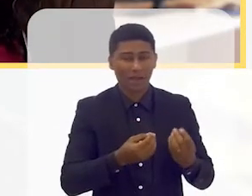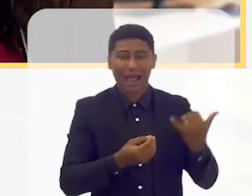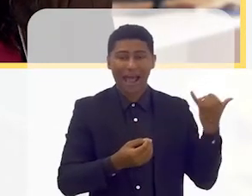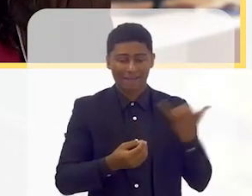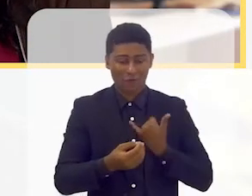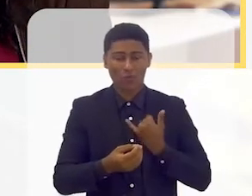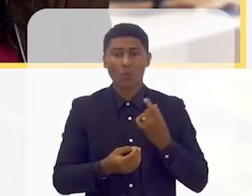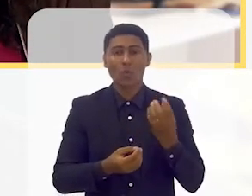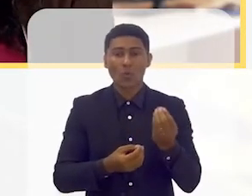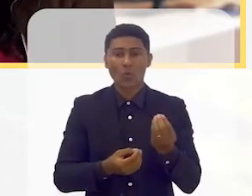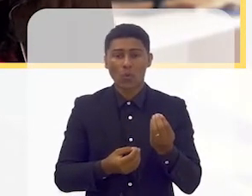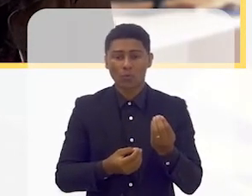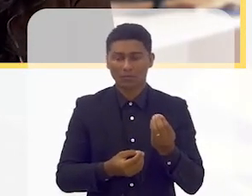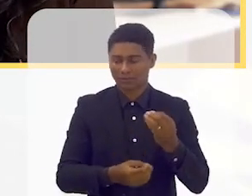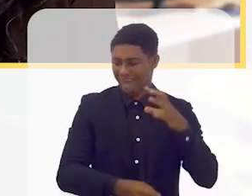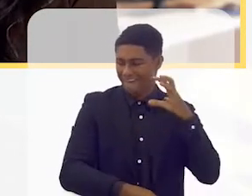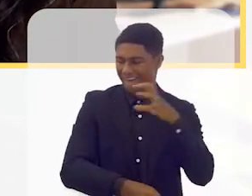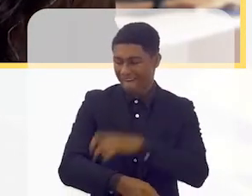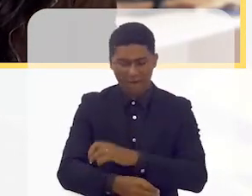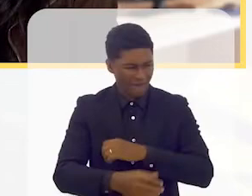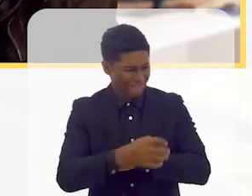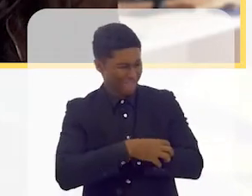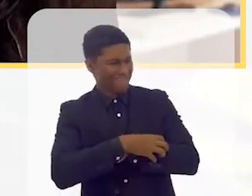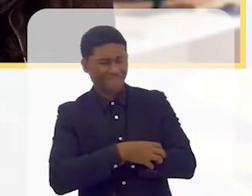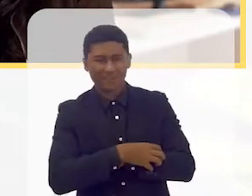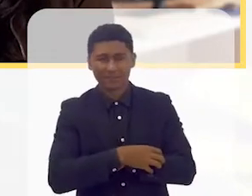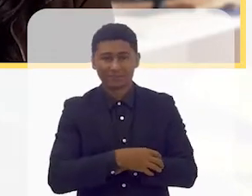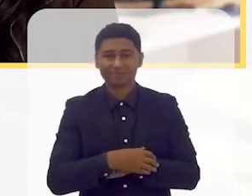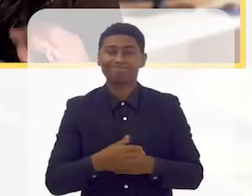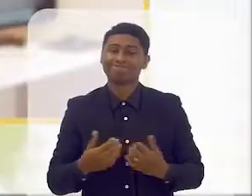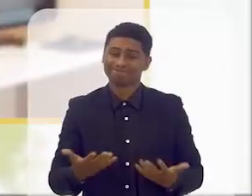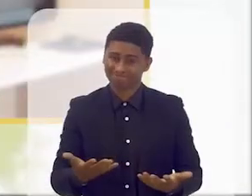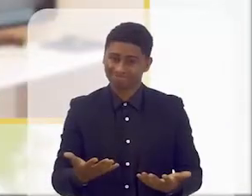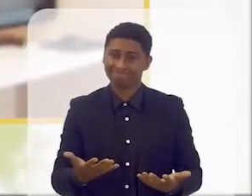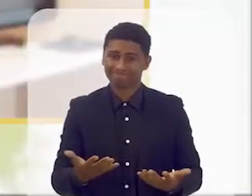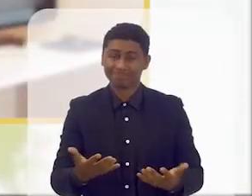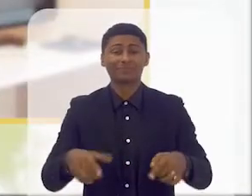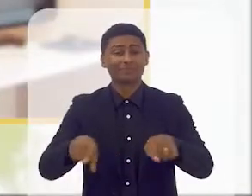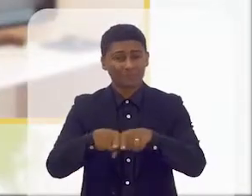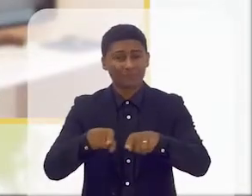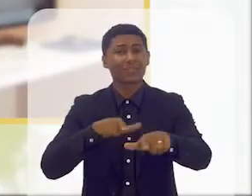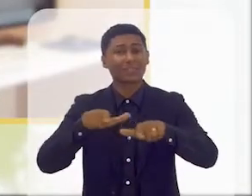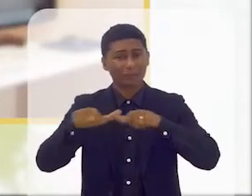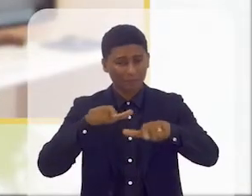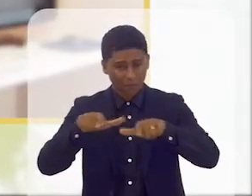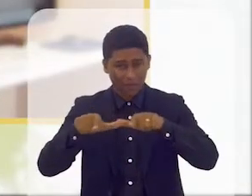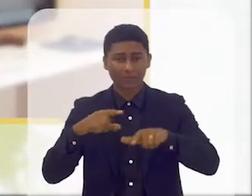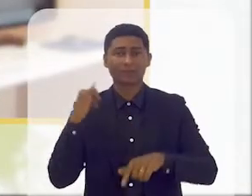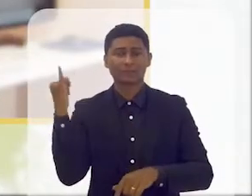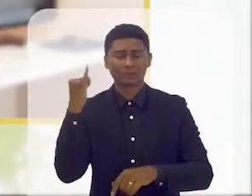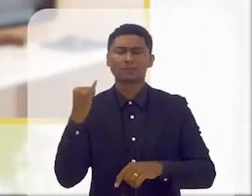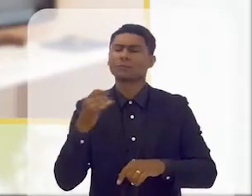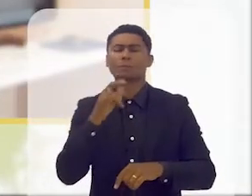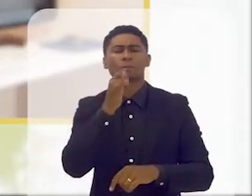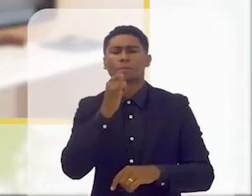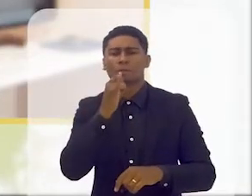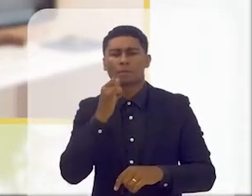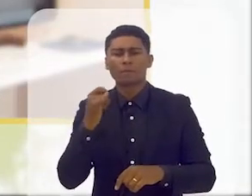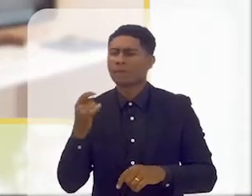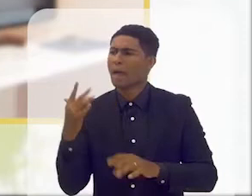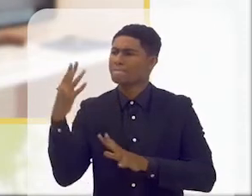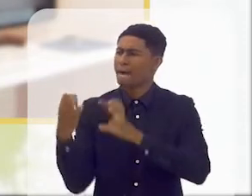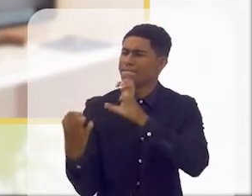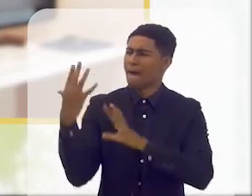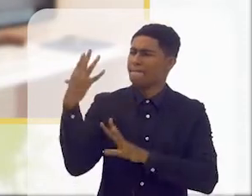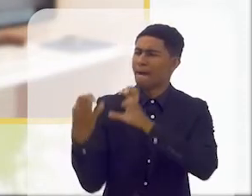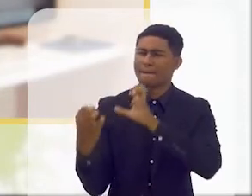entra a comunicação, foi a forma dele de dizer, e como é importante isso no trabalho, quantas vezes a gente não briga no trabalho,